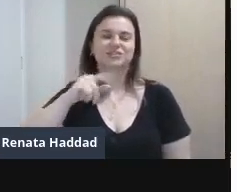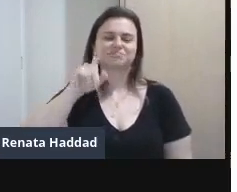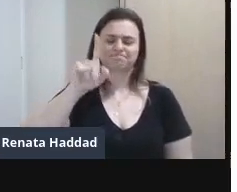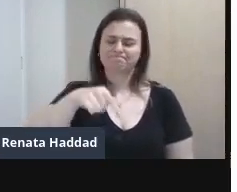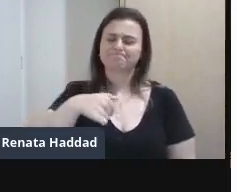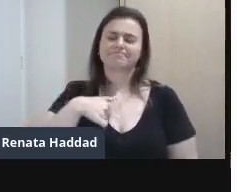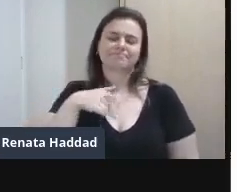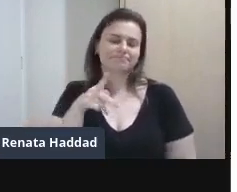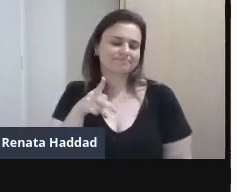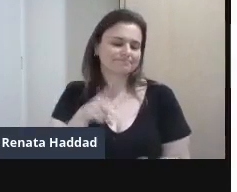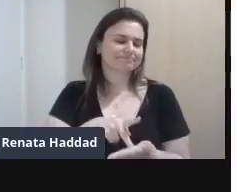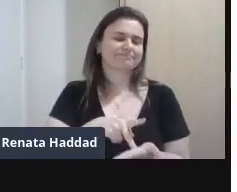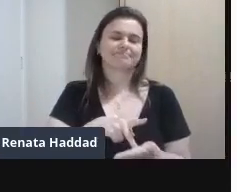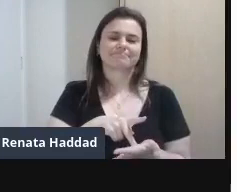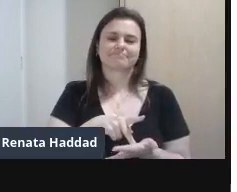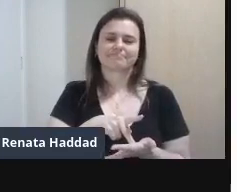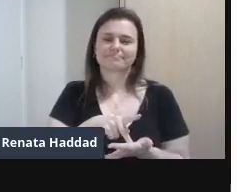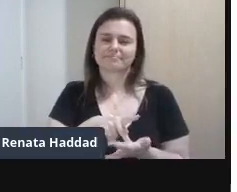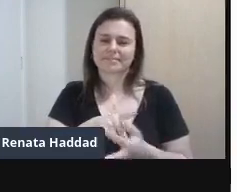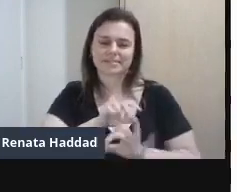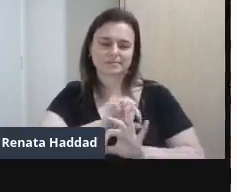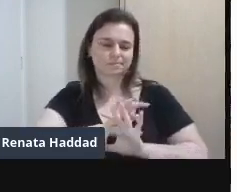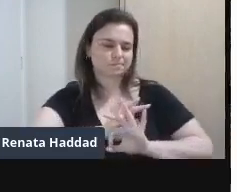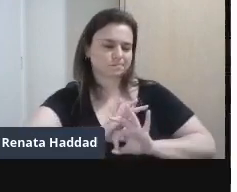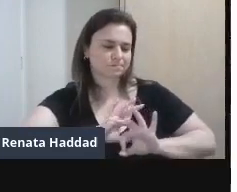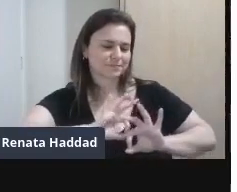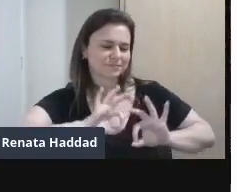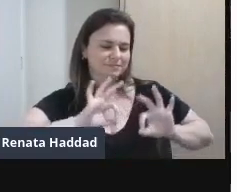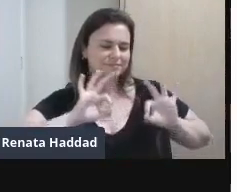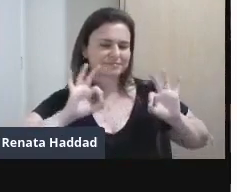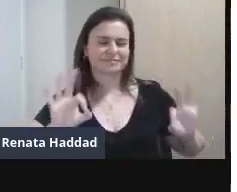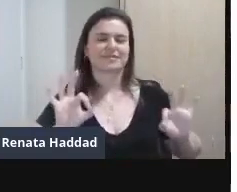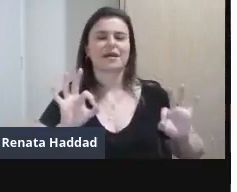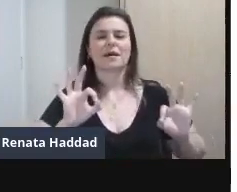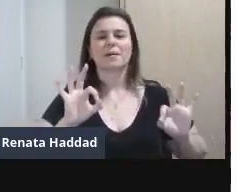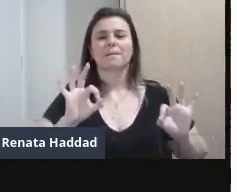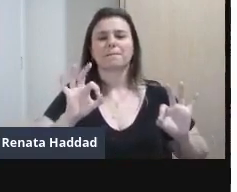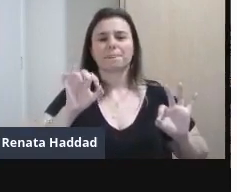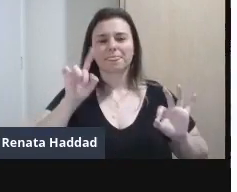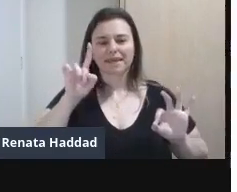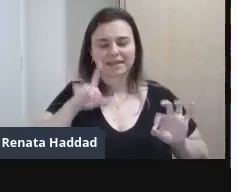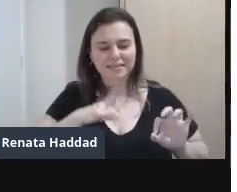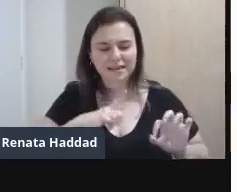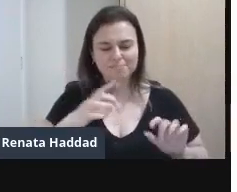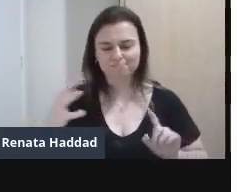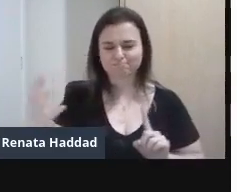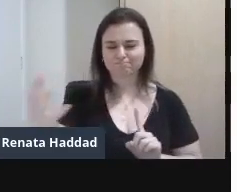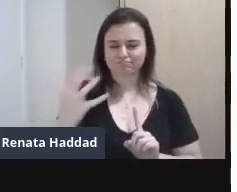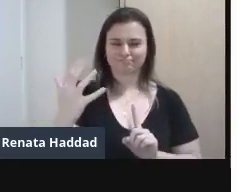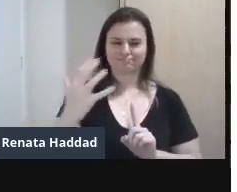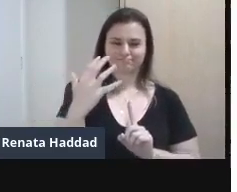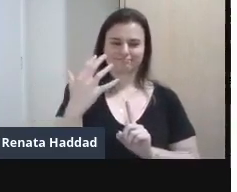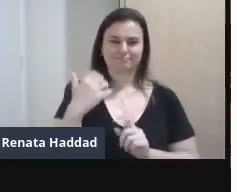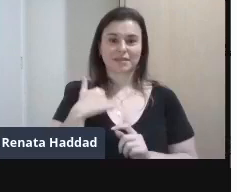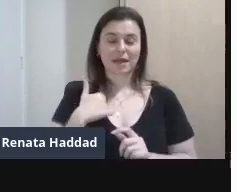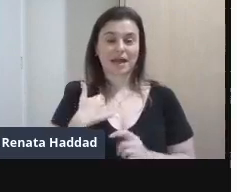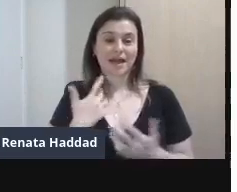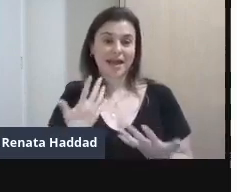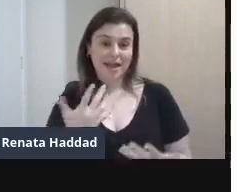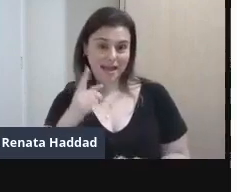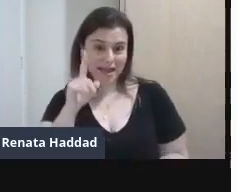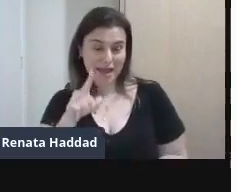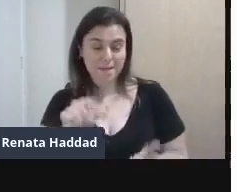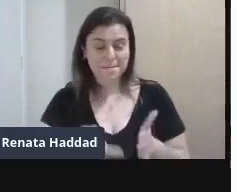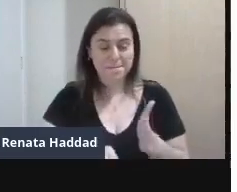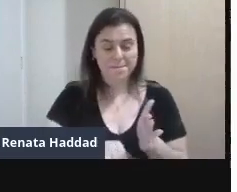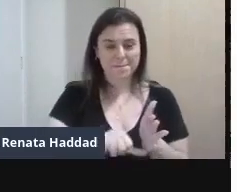É Rita Daquelas mulheres Inspiradoras Anitta Malfatti Foi a primeira